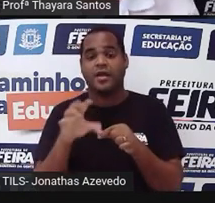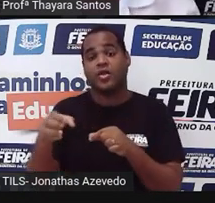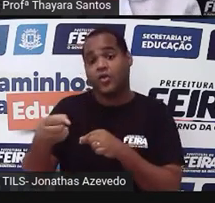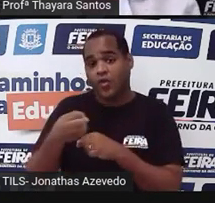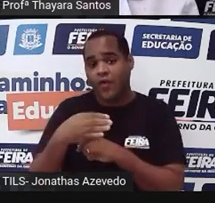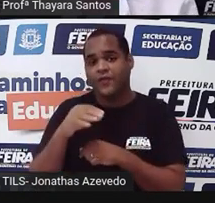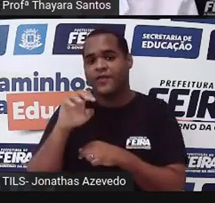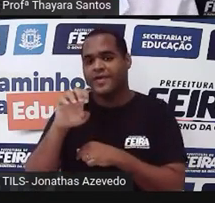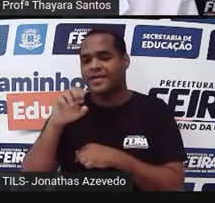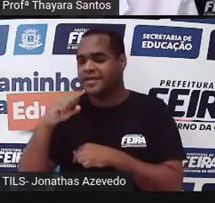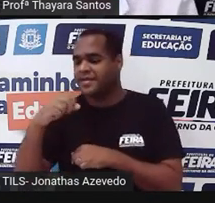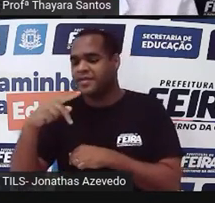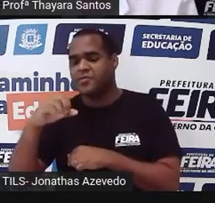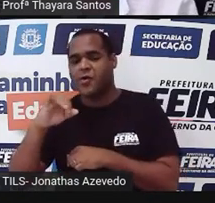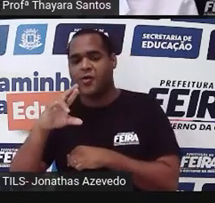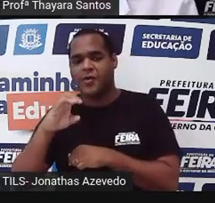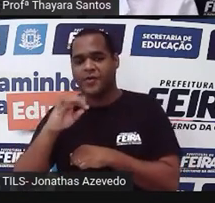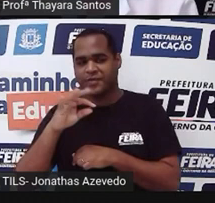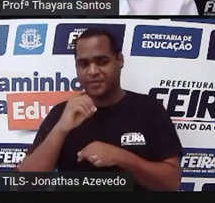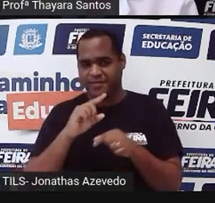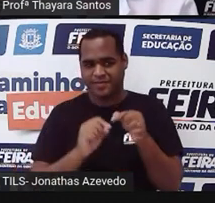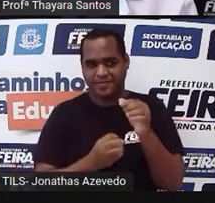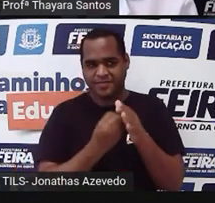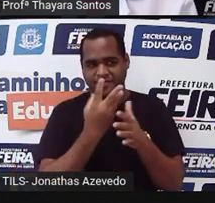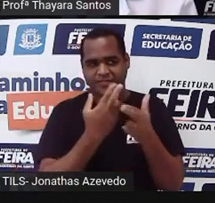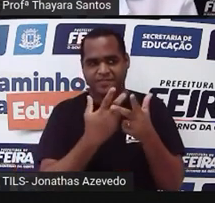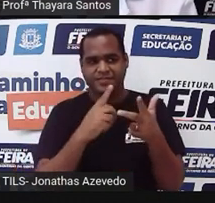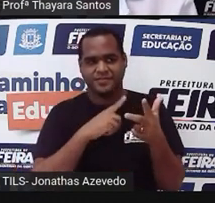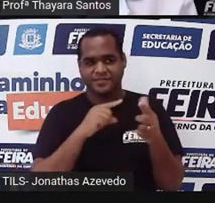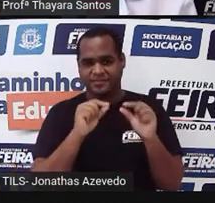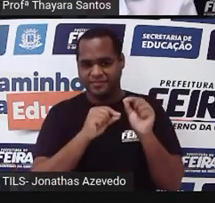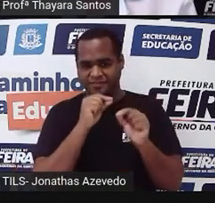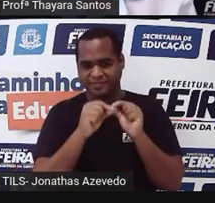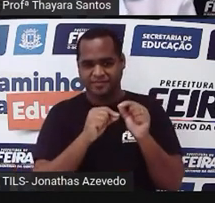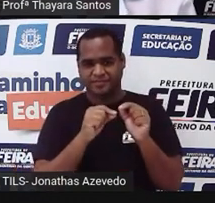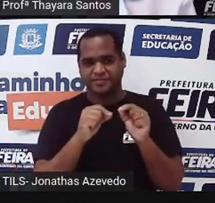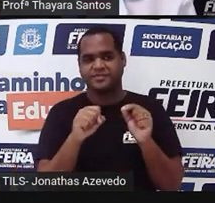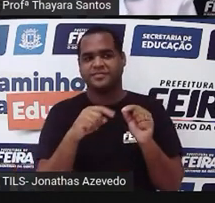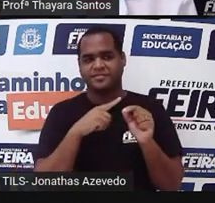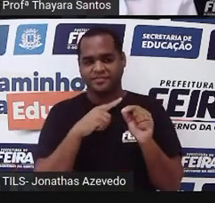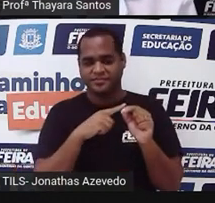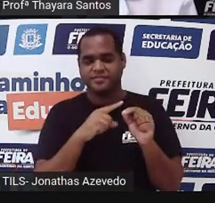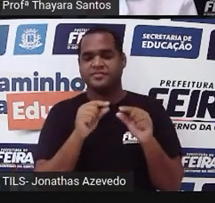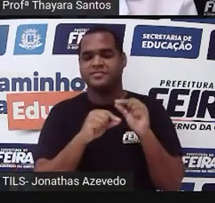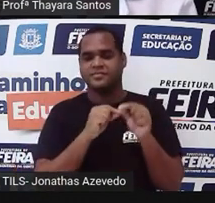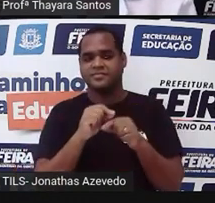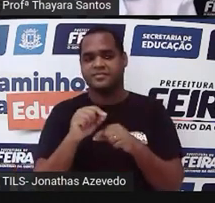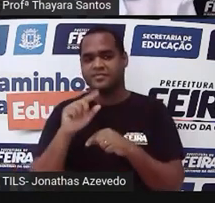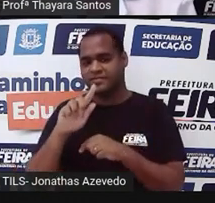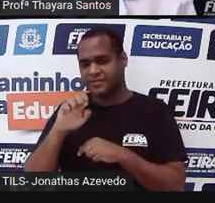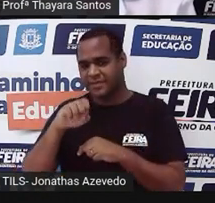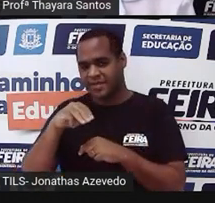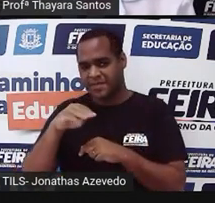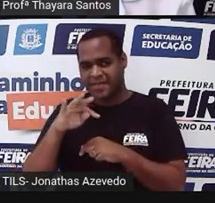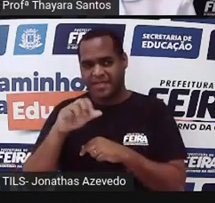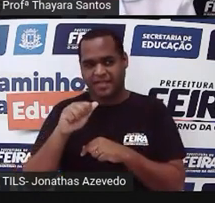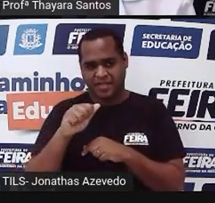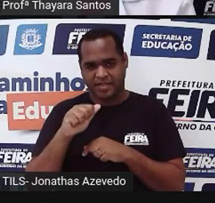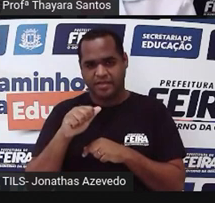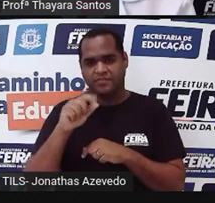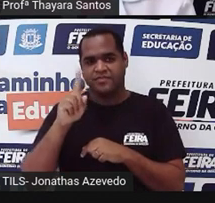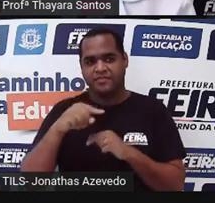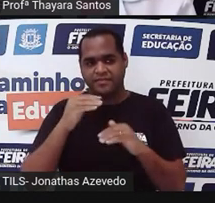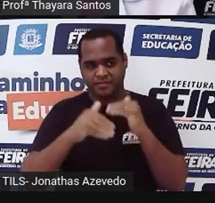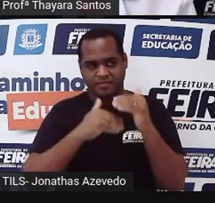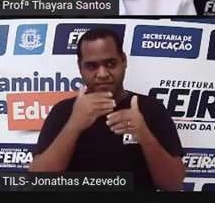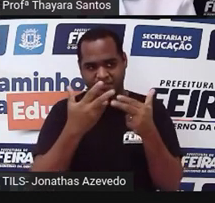esporófito vai se formar aqui nessa planta, que vai ser o gametófito feminino, vai desenvolver um